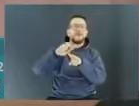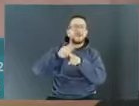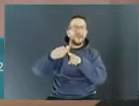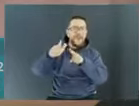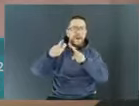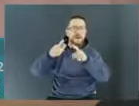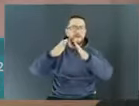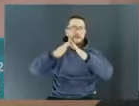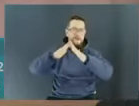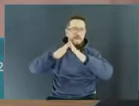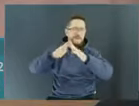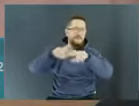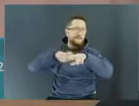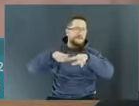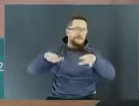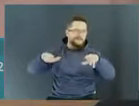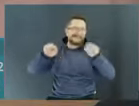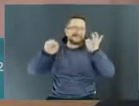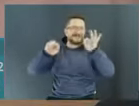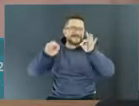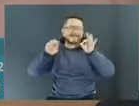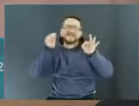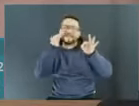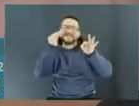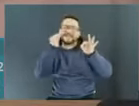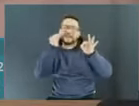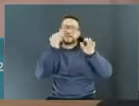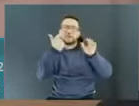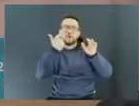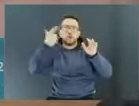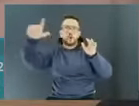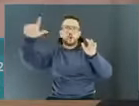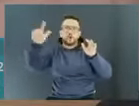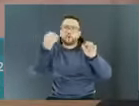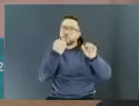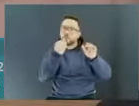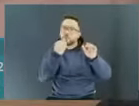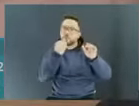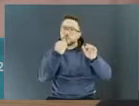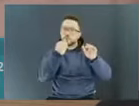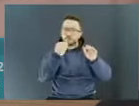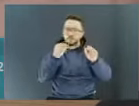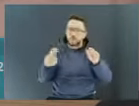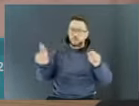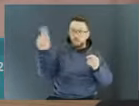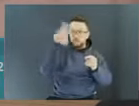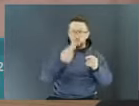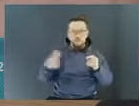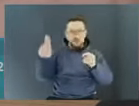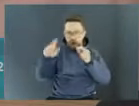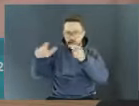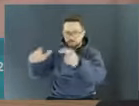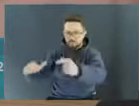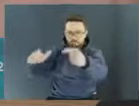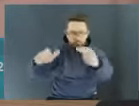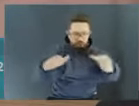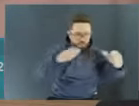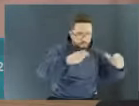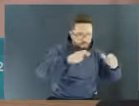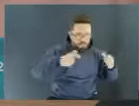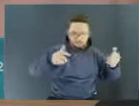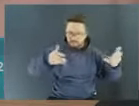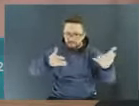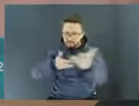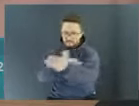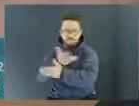estão fazendo até call working, estão tentando outras opções. O uso inteligente dos espaços, principalmente em uma cidade como Curitiba. Mas a pergunta que eu queria